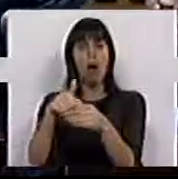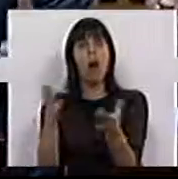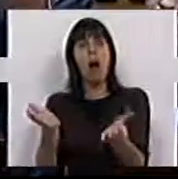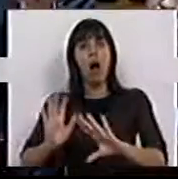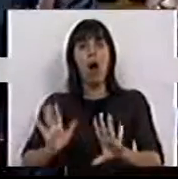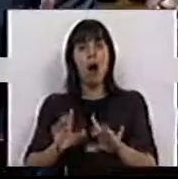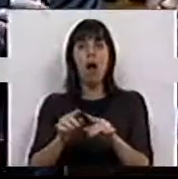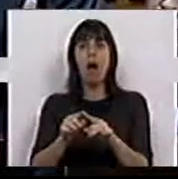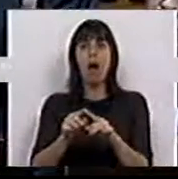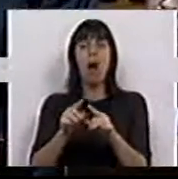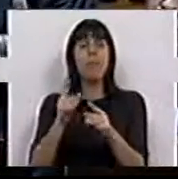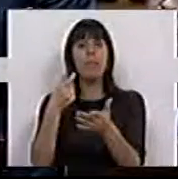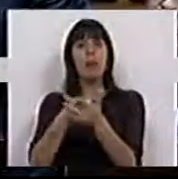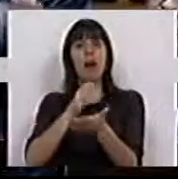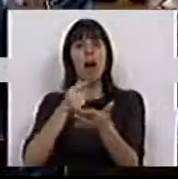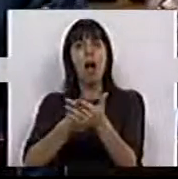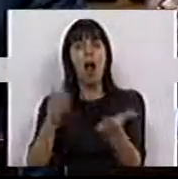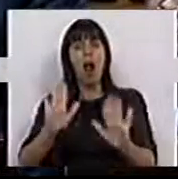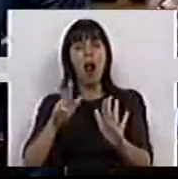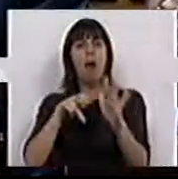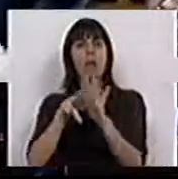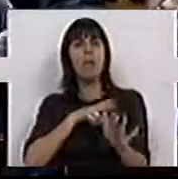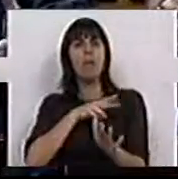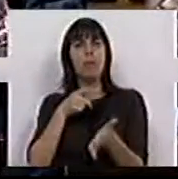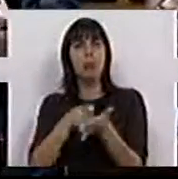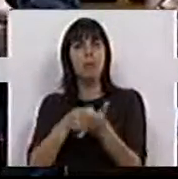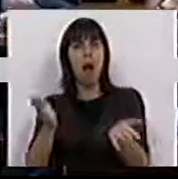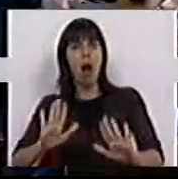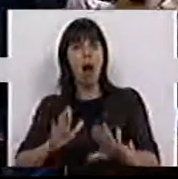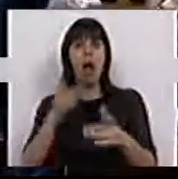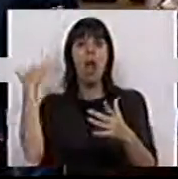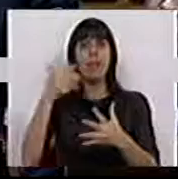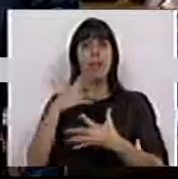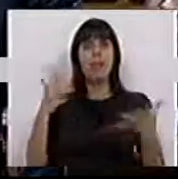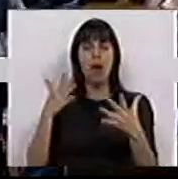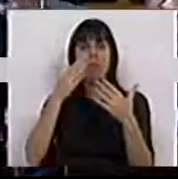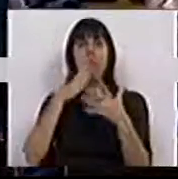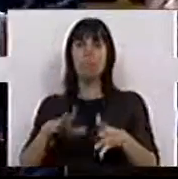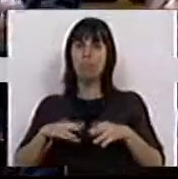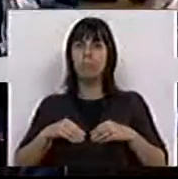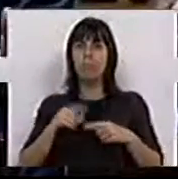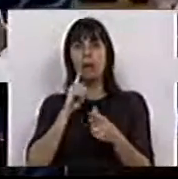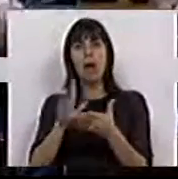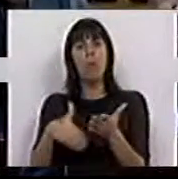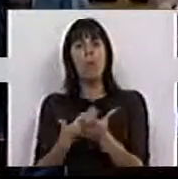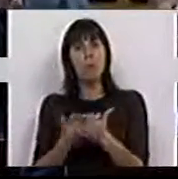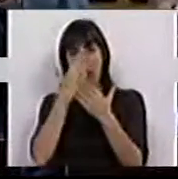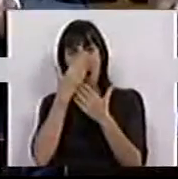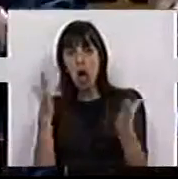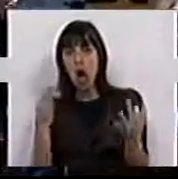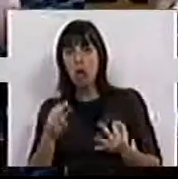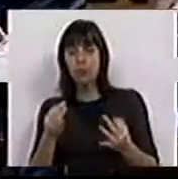dispensados, sejam isentos do pagamento de propinas. Mas, em tempos, a maioria já teve abertura em relação a esta proposta.